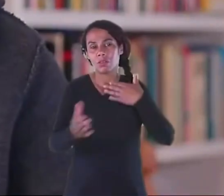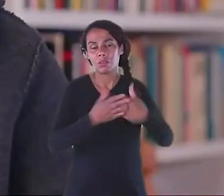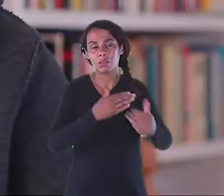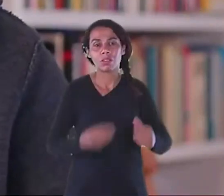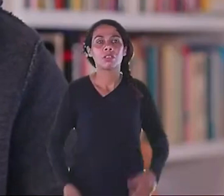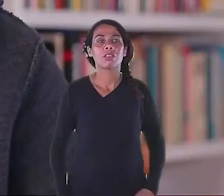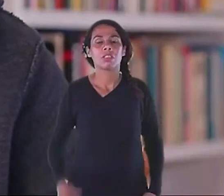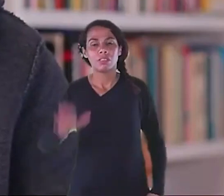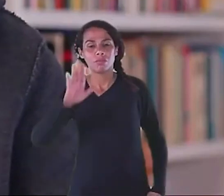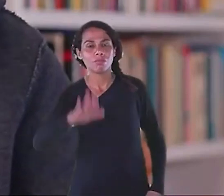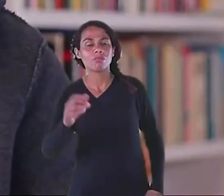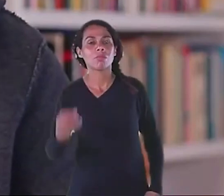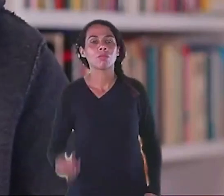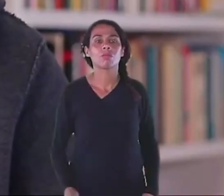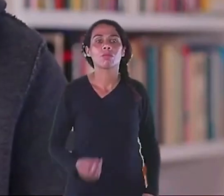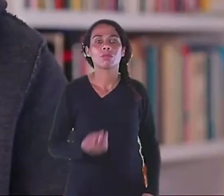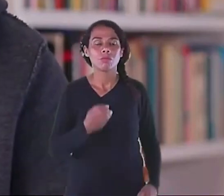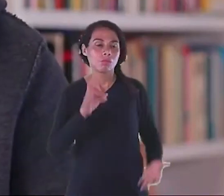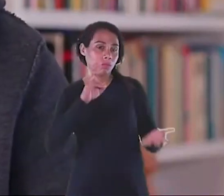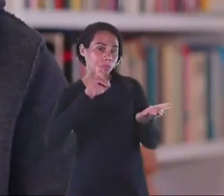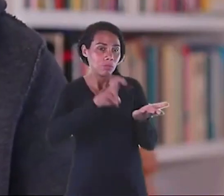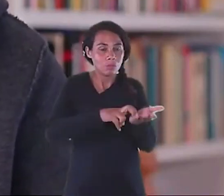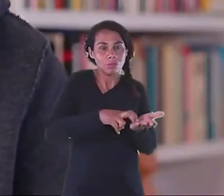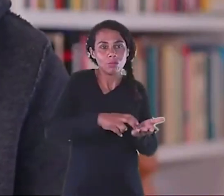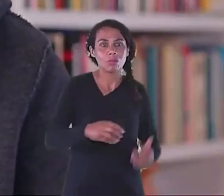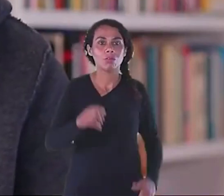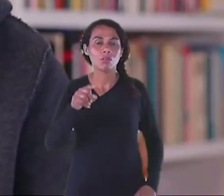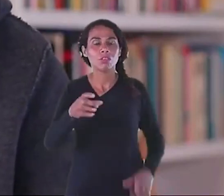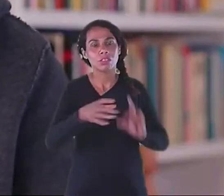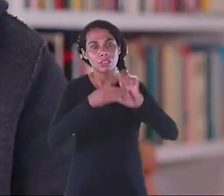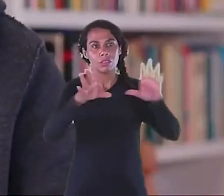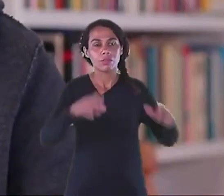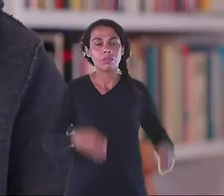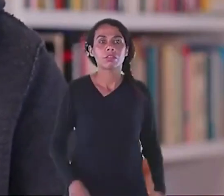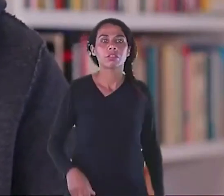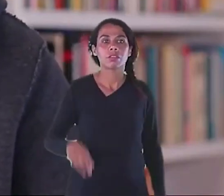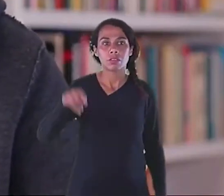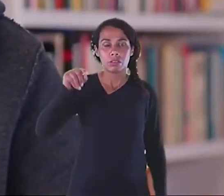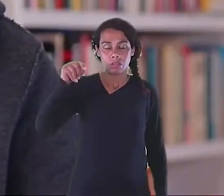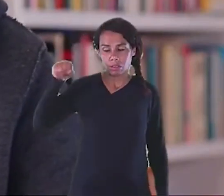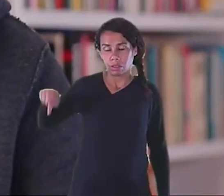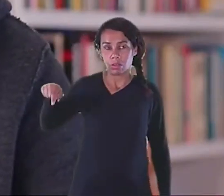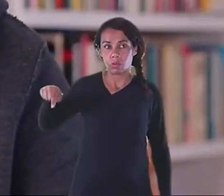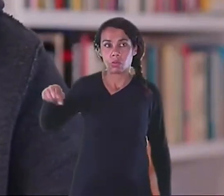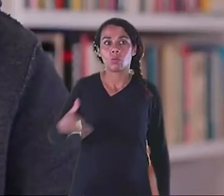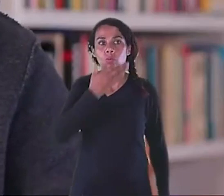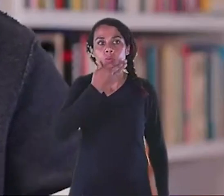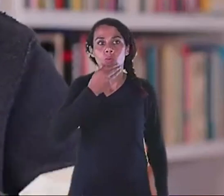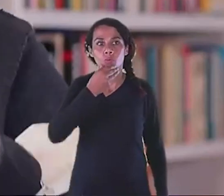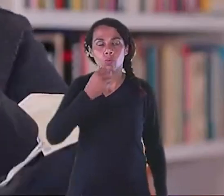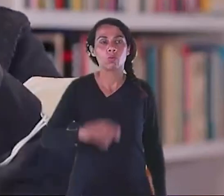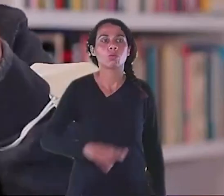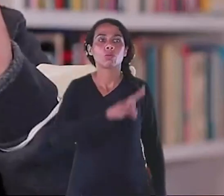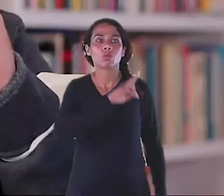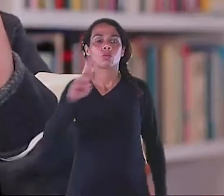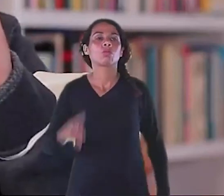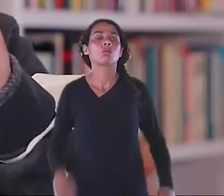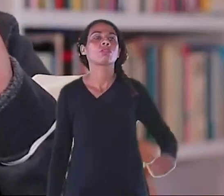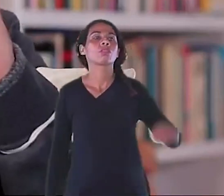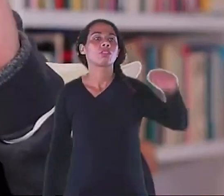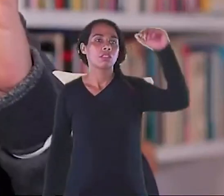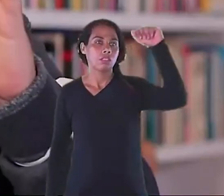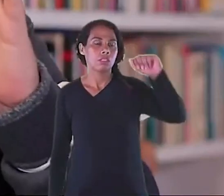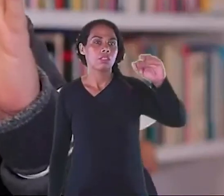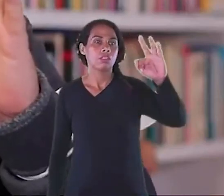provavelmente eternamente. Meu nome é Afonso Borges, eu faço o projeto Sempre um Papo há 34 anos